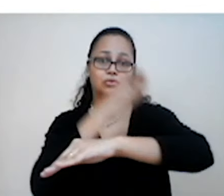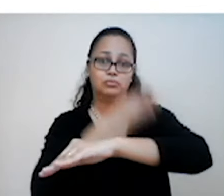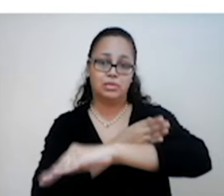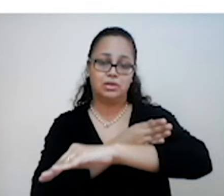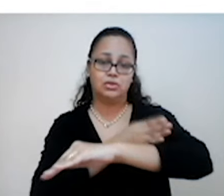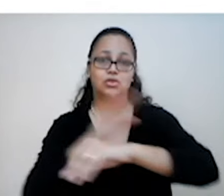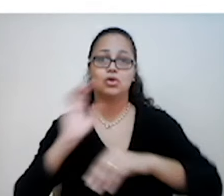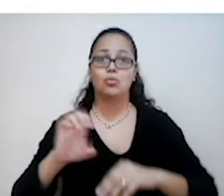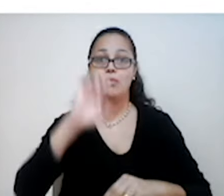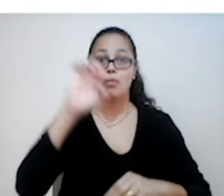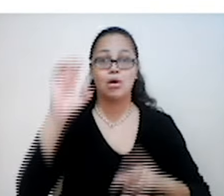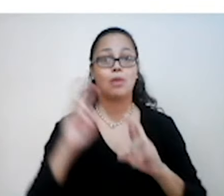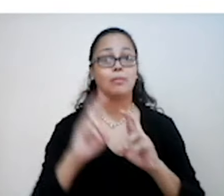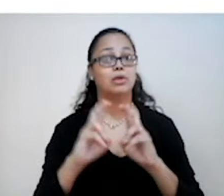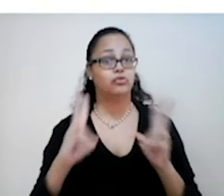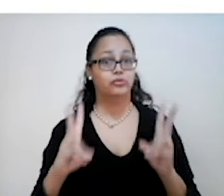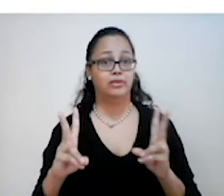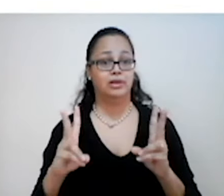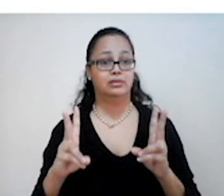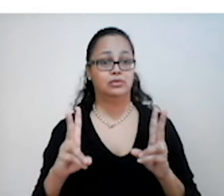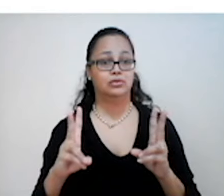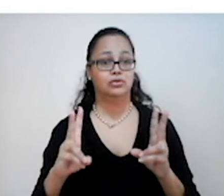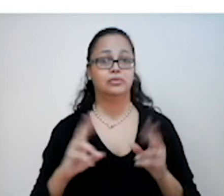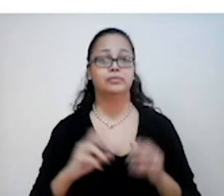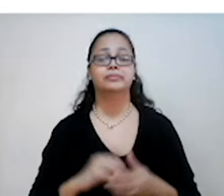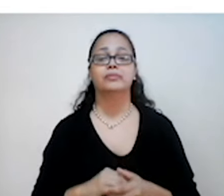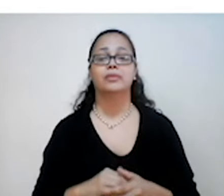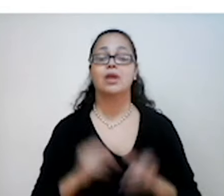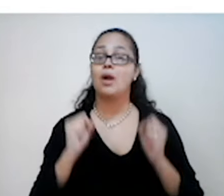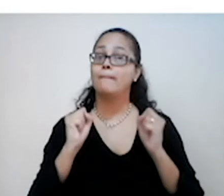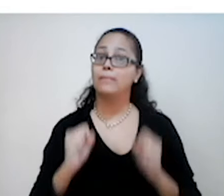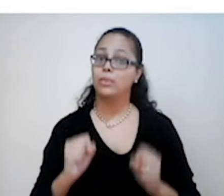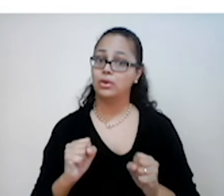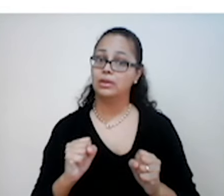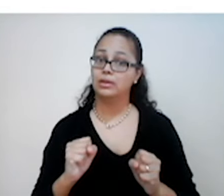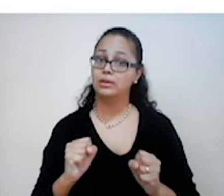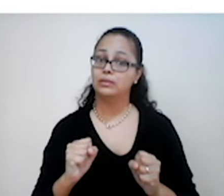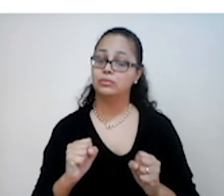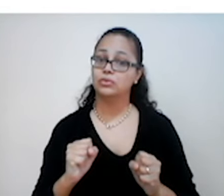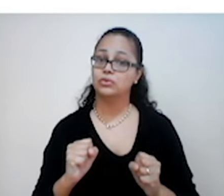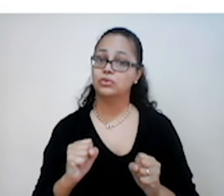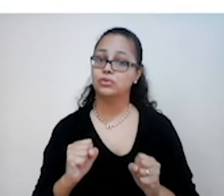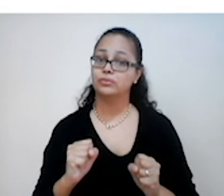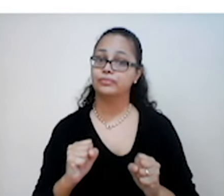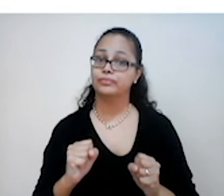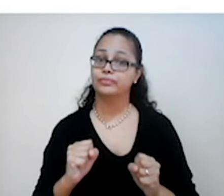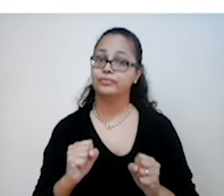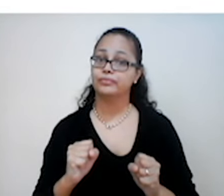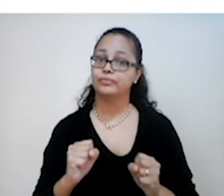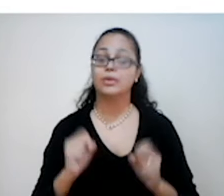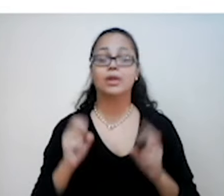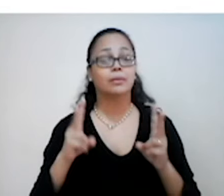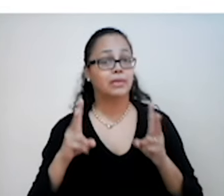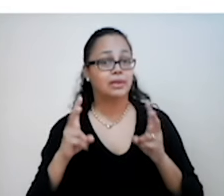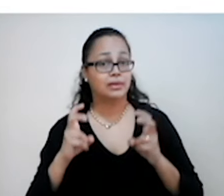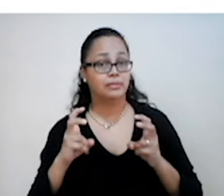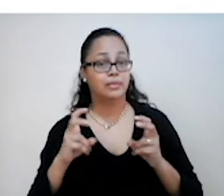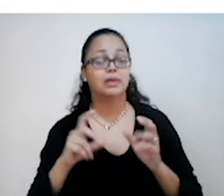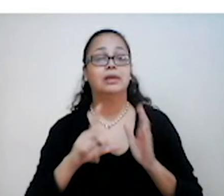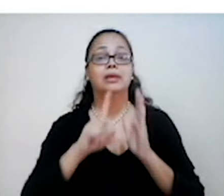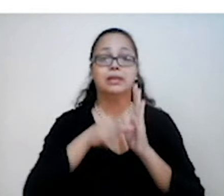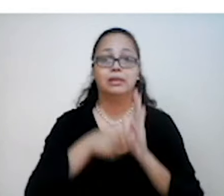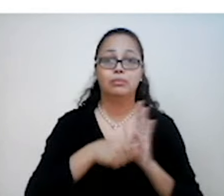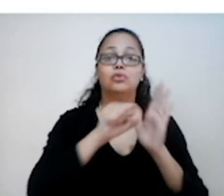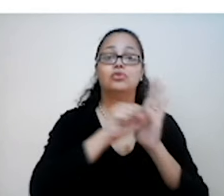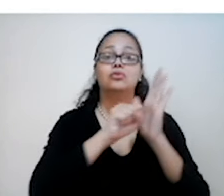Diferente. Bom, pessoal, podemos apontar que, a partir do século X,